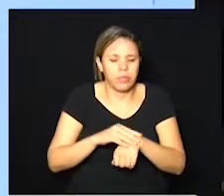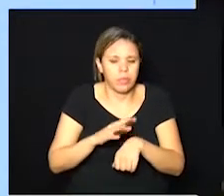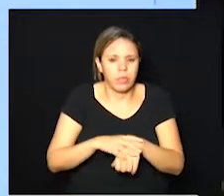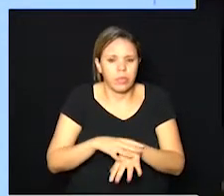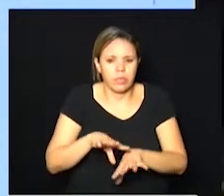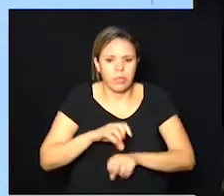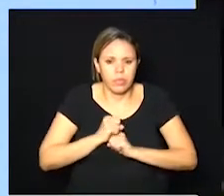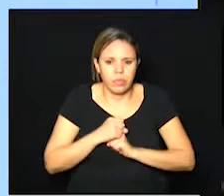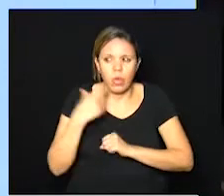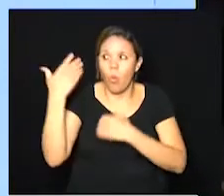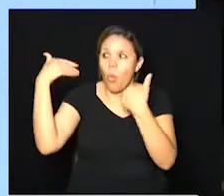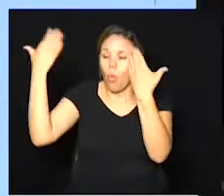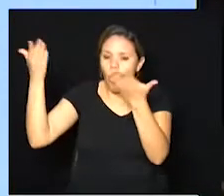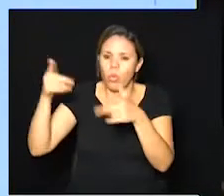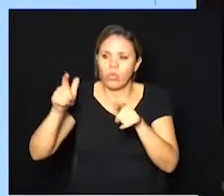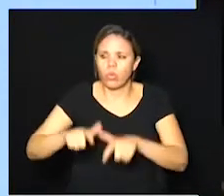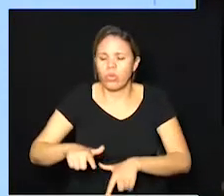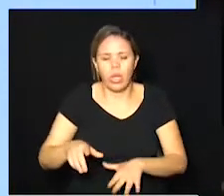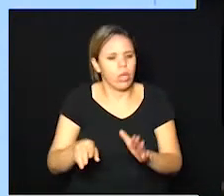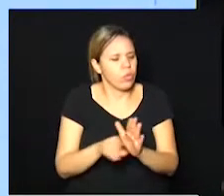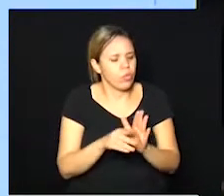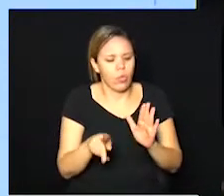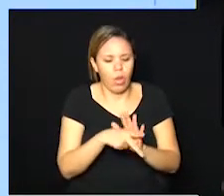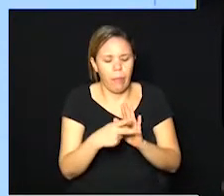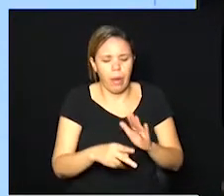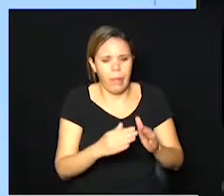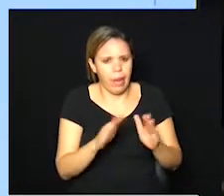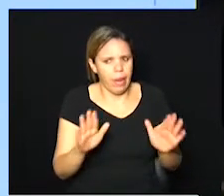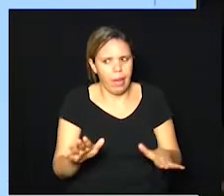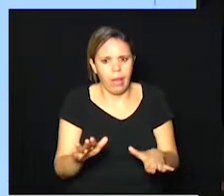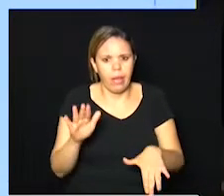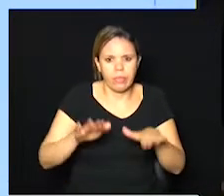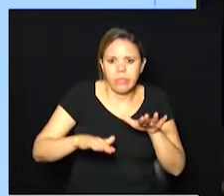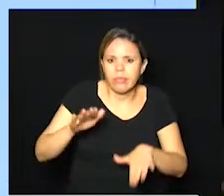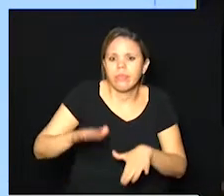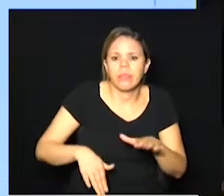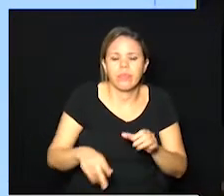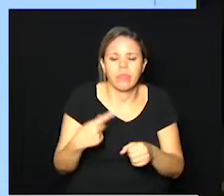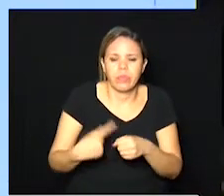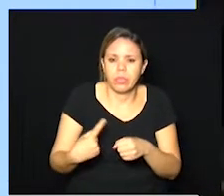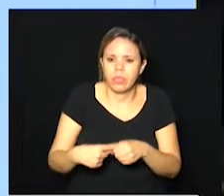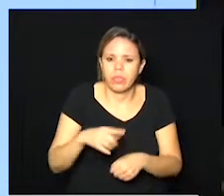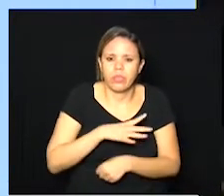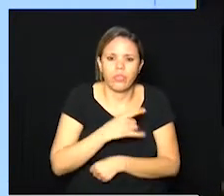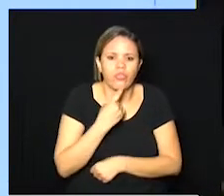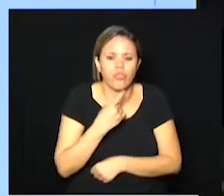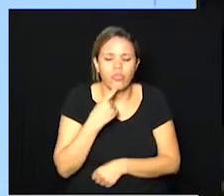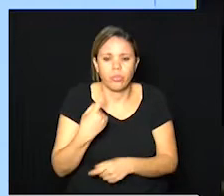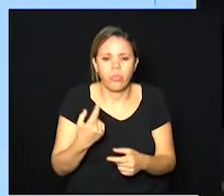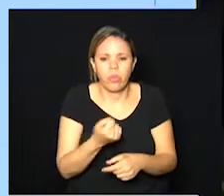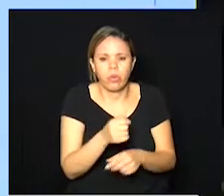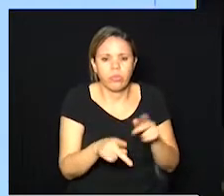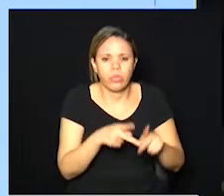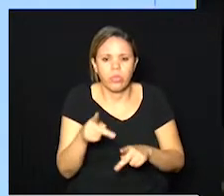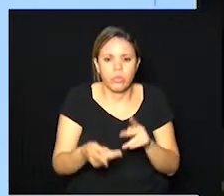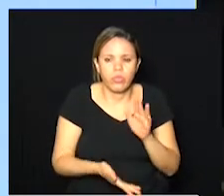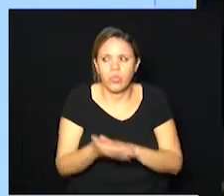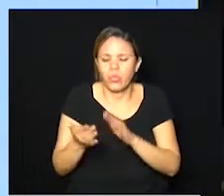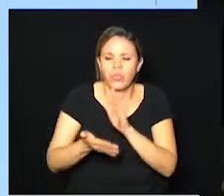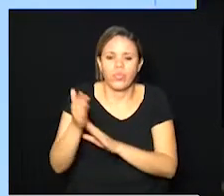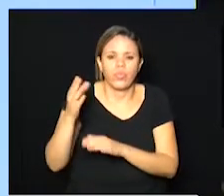adquiriu em outro lugar que não foi a casa e provavelmente no próprio município de campinas porque pouco dessas pessoas